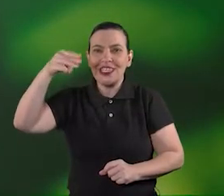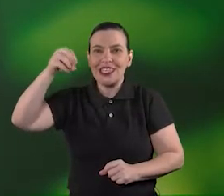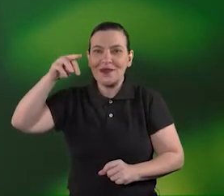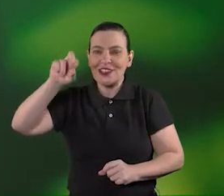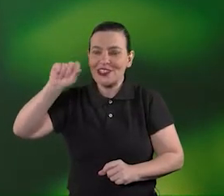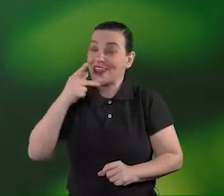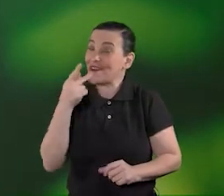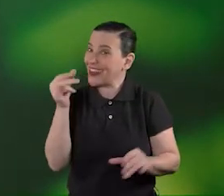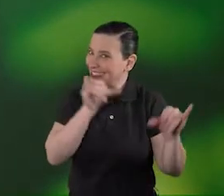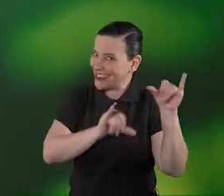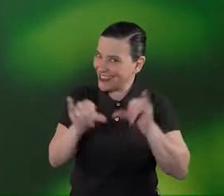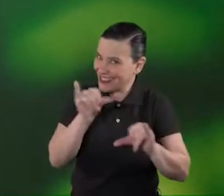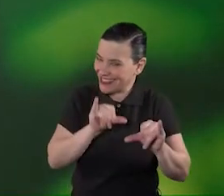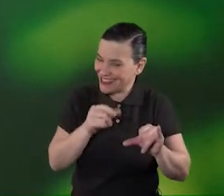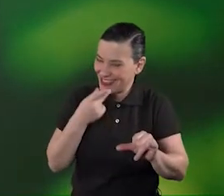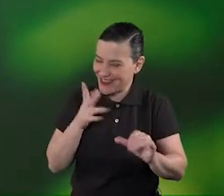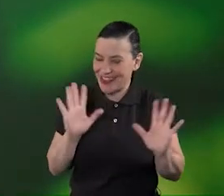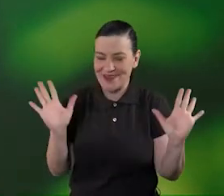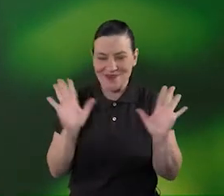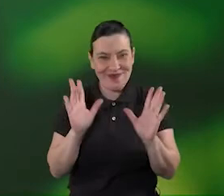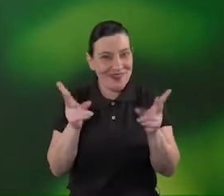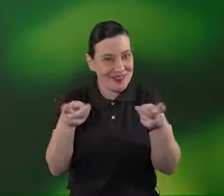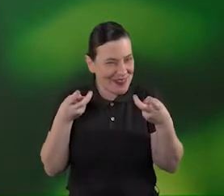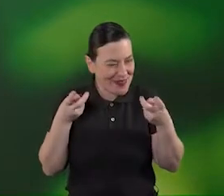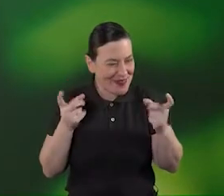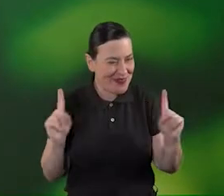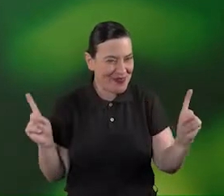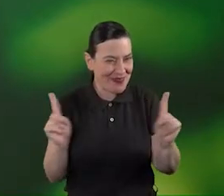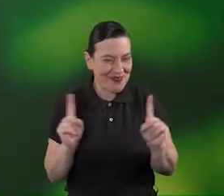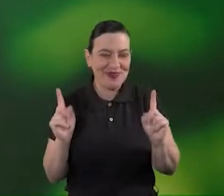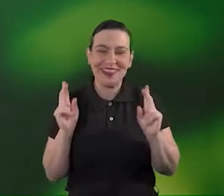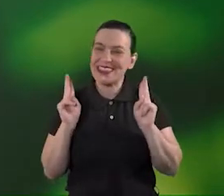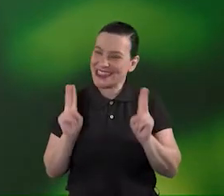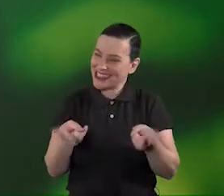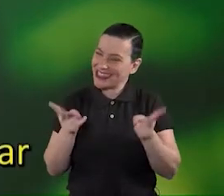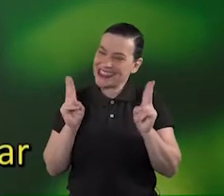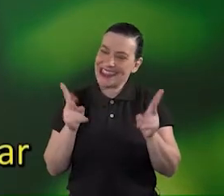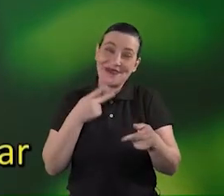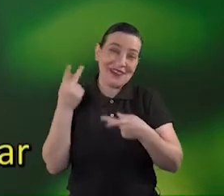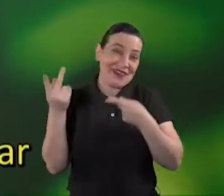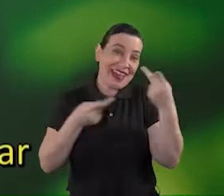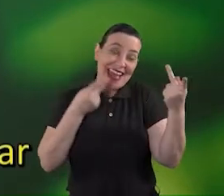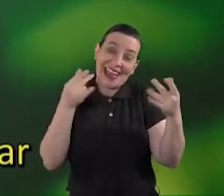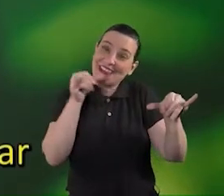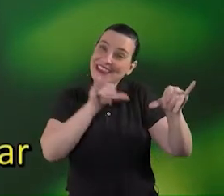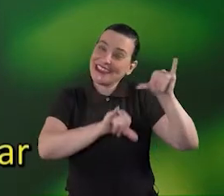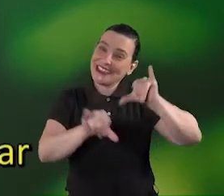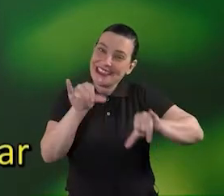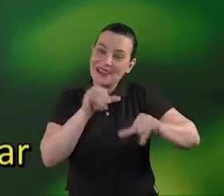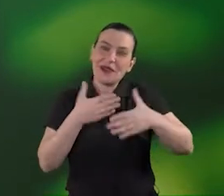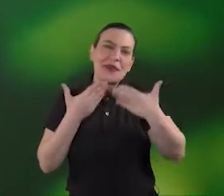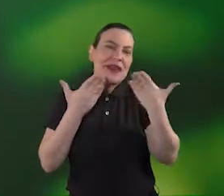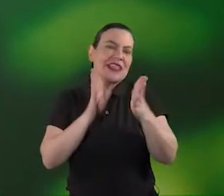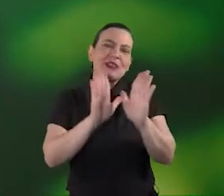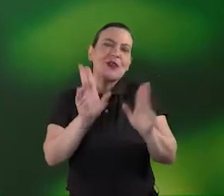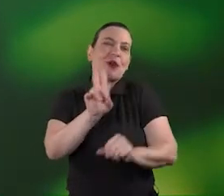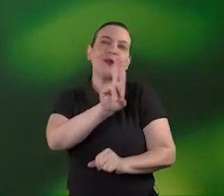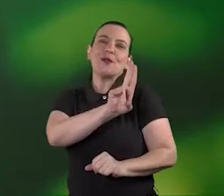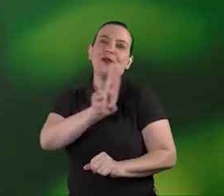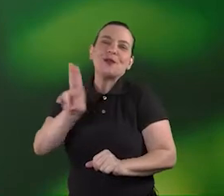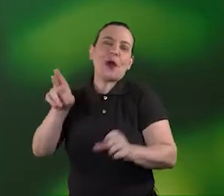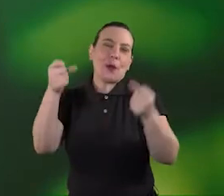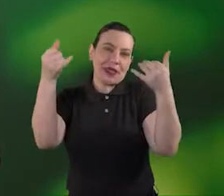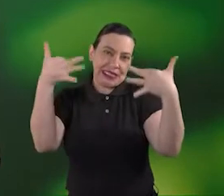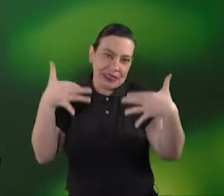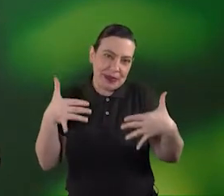não ia falar sobre química e se vocês ainda não perceberam eu sempre falo de química mas neste caso vou apenas mencionar alguns